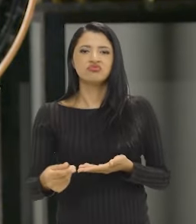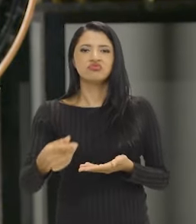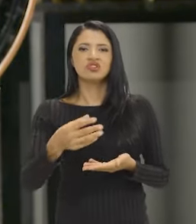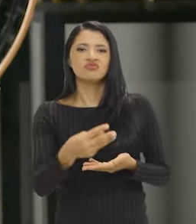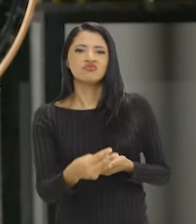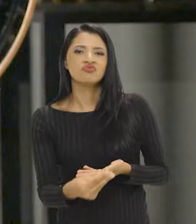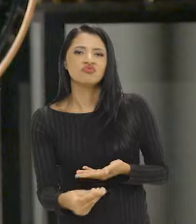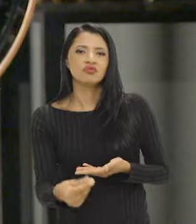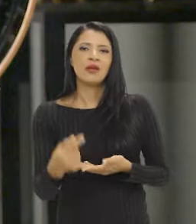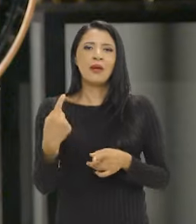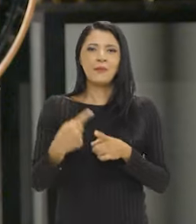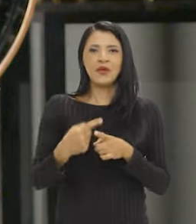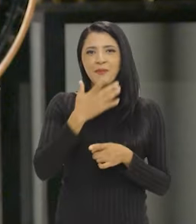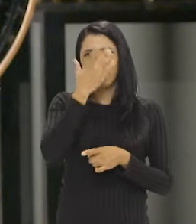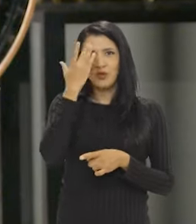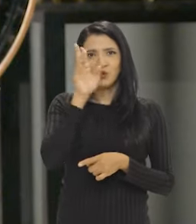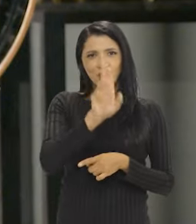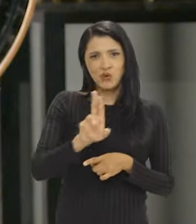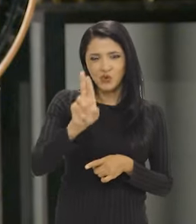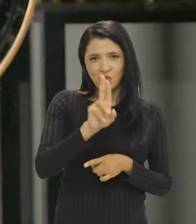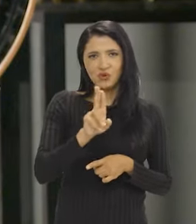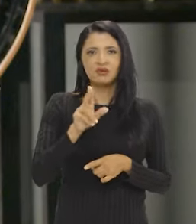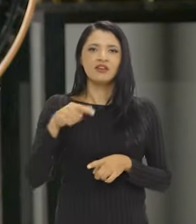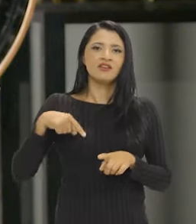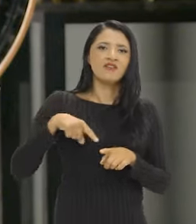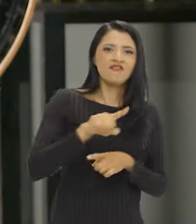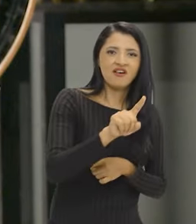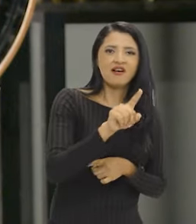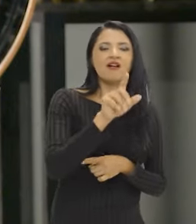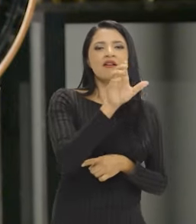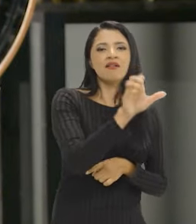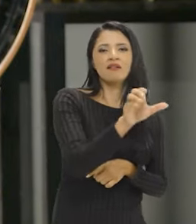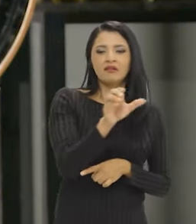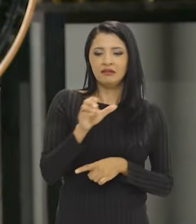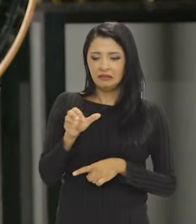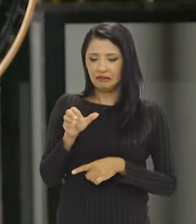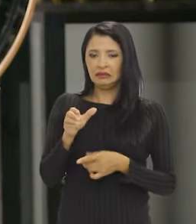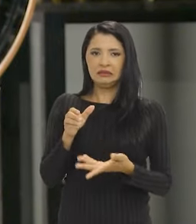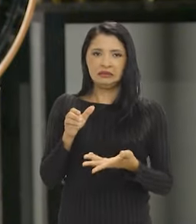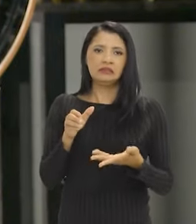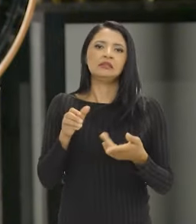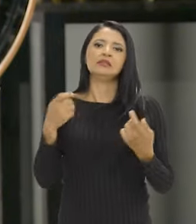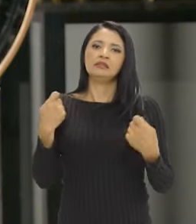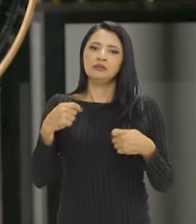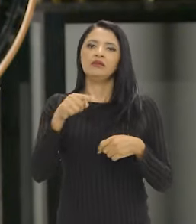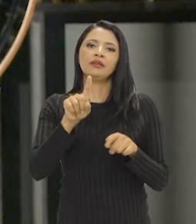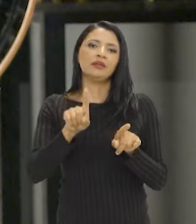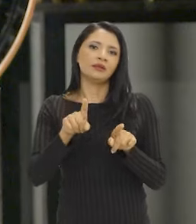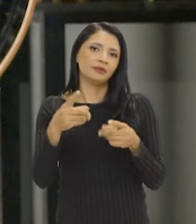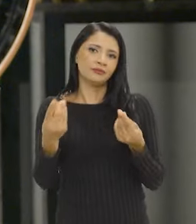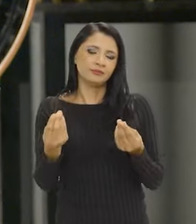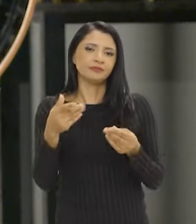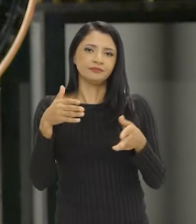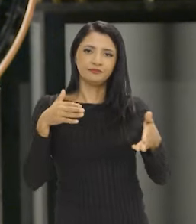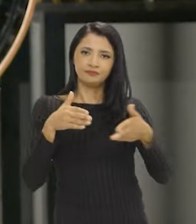de vida. Uma vez que a pessoa, o usuário, a usuária, vá ao Arquivo Nacional e também demande